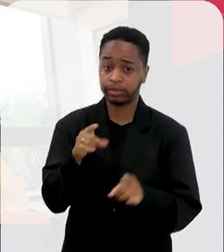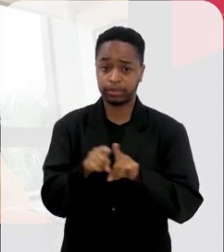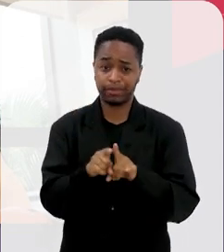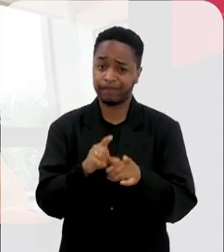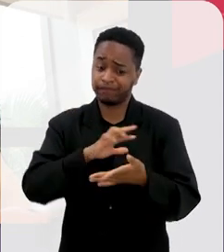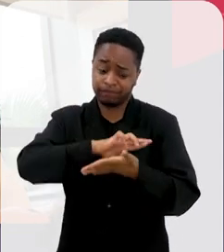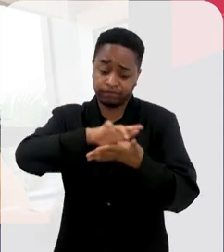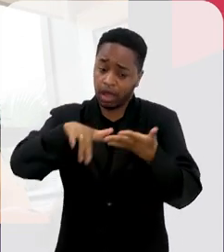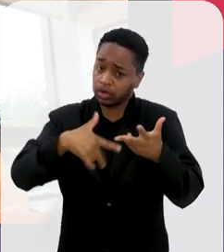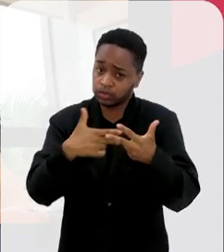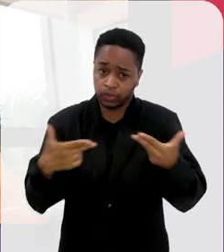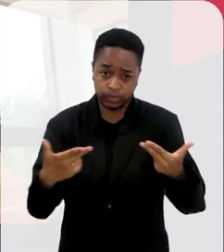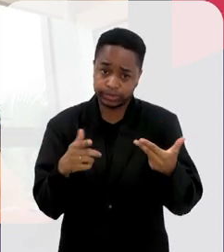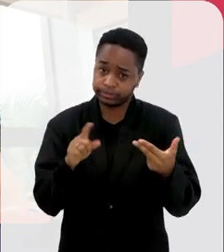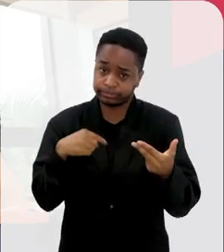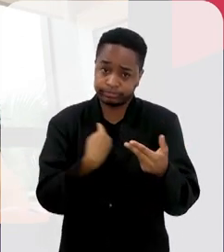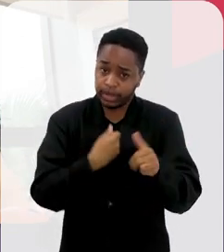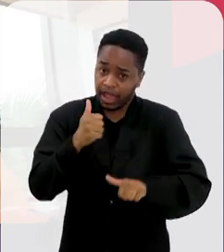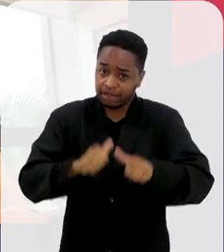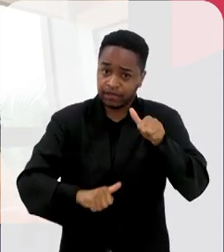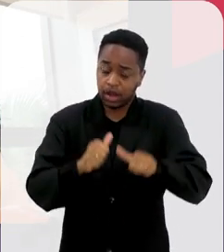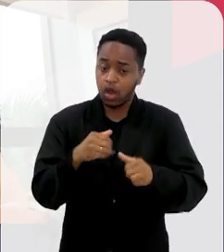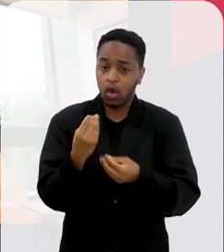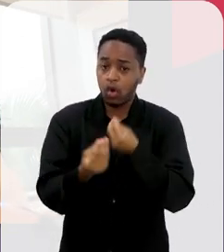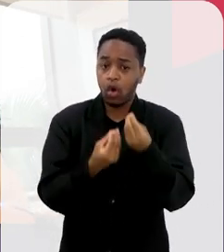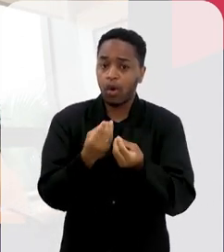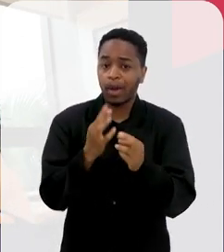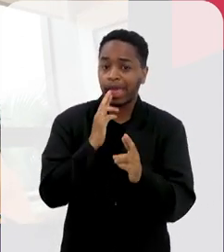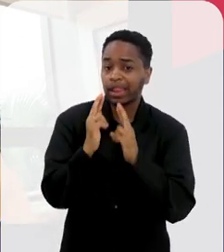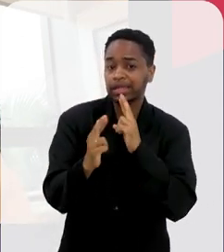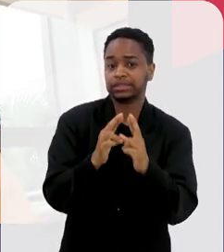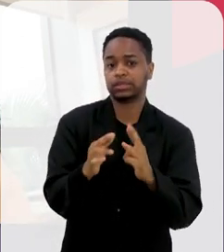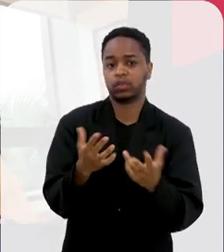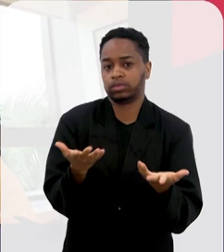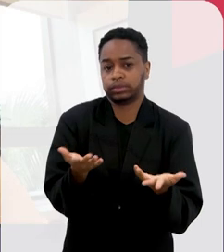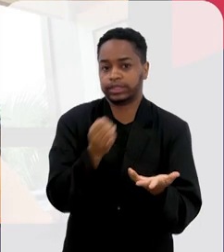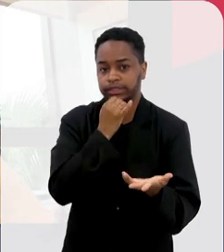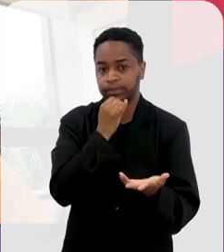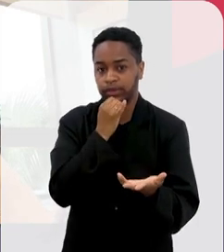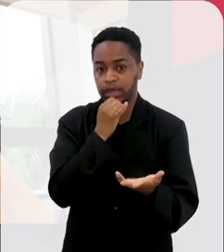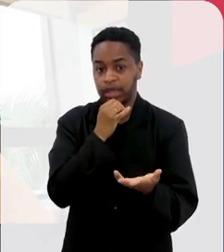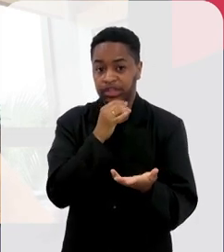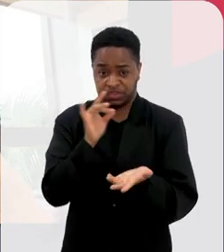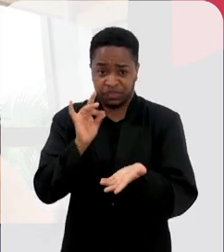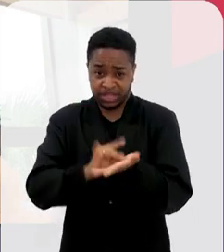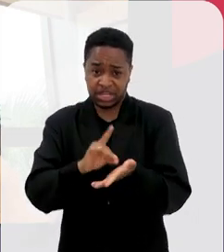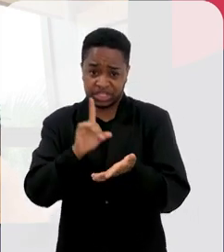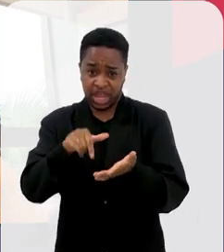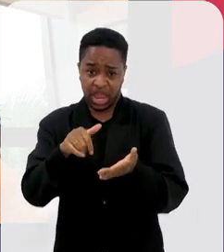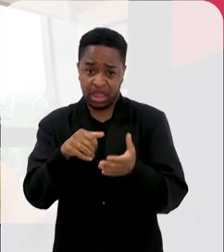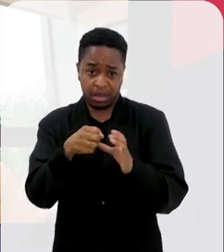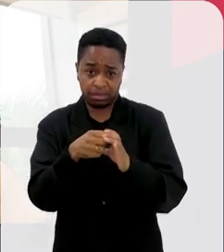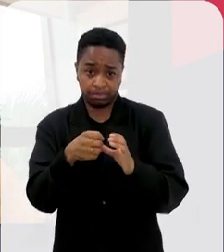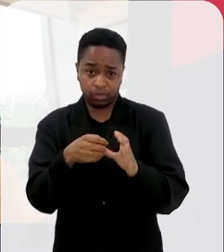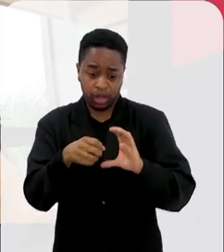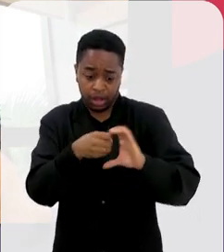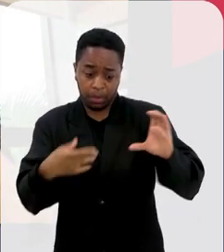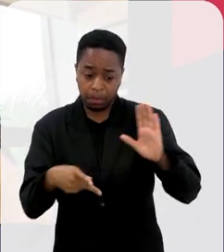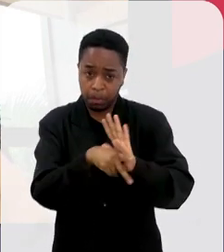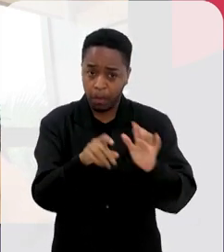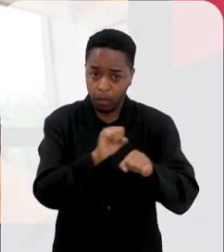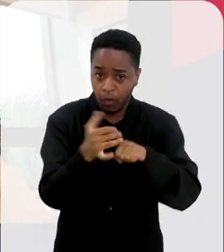Então, é muitas coisas para a gente avaliar a relação causa-efeito. Então, foi o COVID, em um